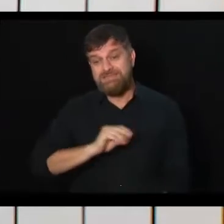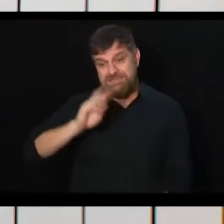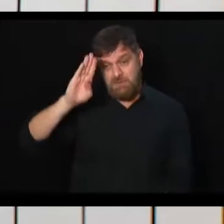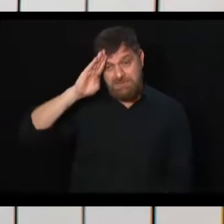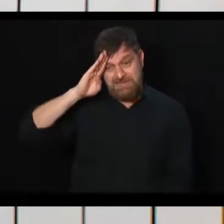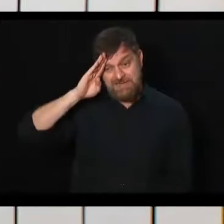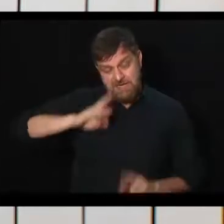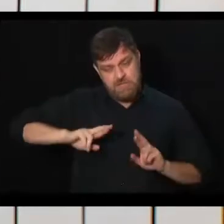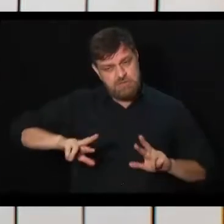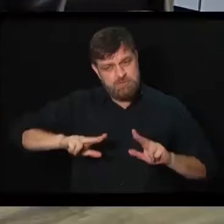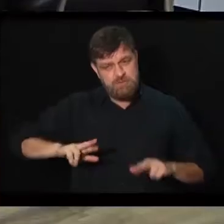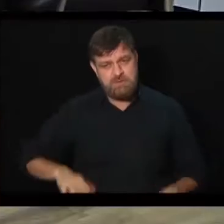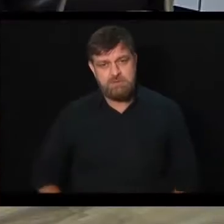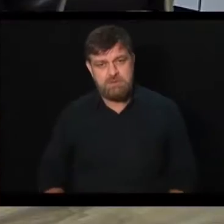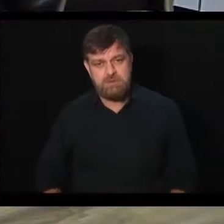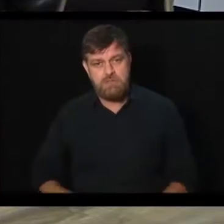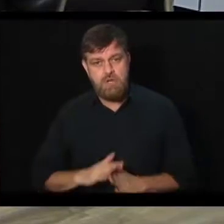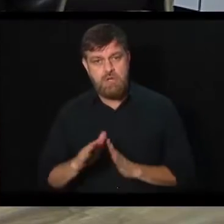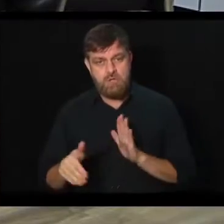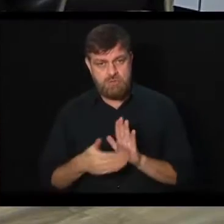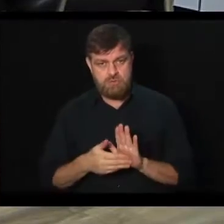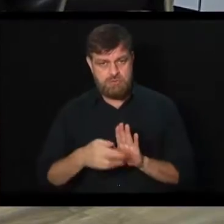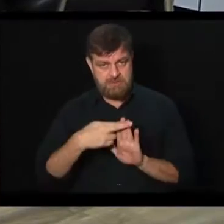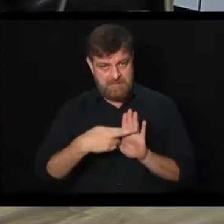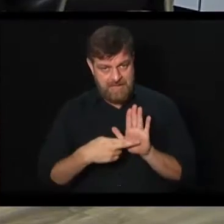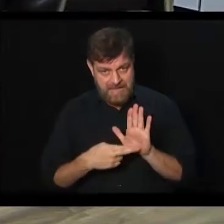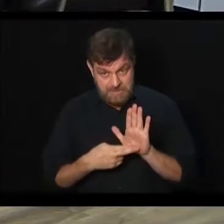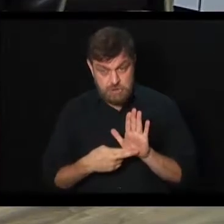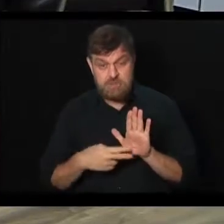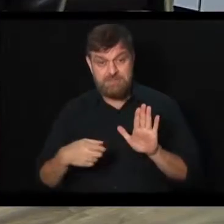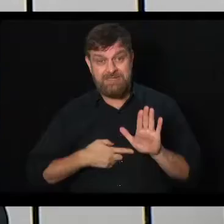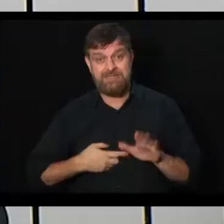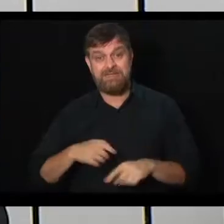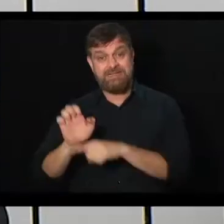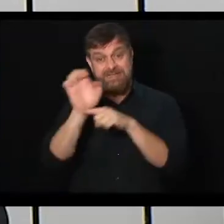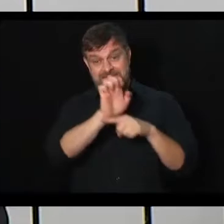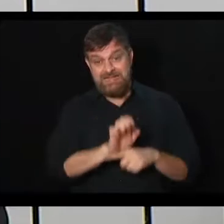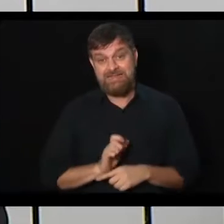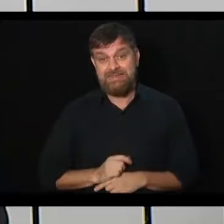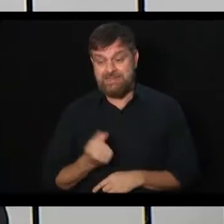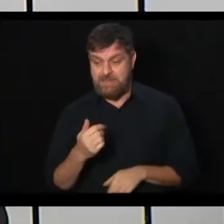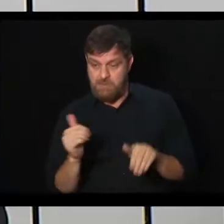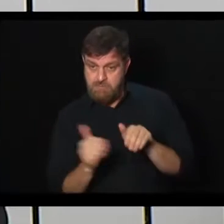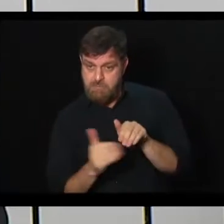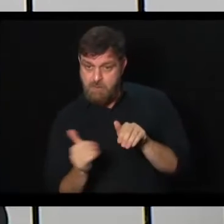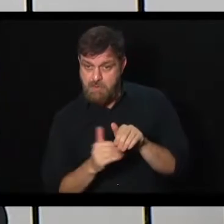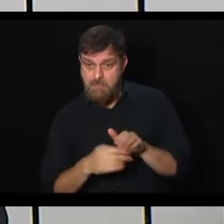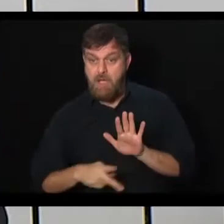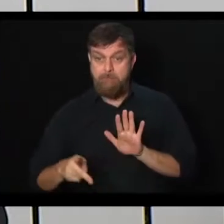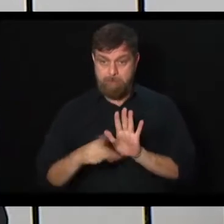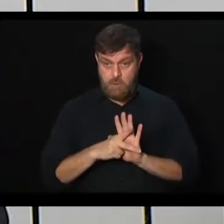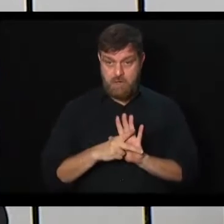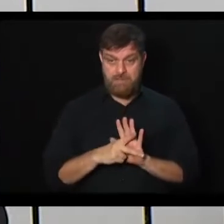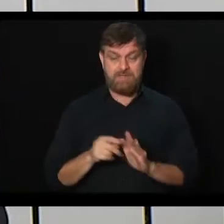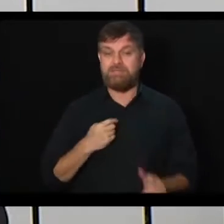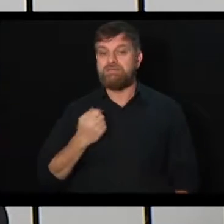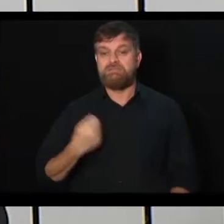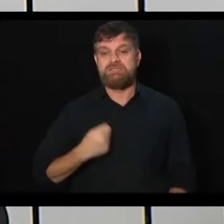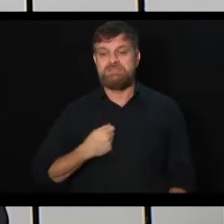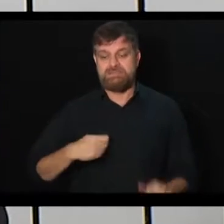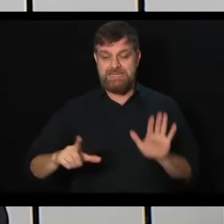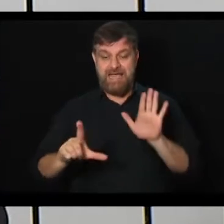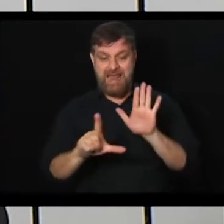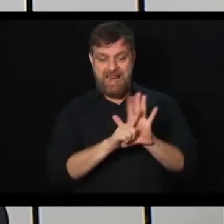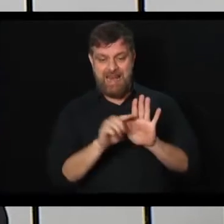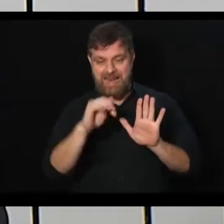diferente ou não? Todo regime, seja estadual ou municipal, que tenha uma previdência própria, eles podem deliberar de maneira individual. Eles não precisam seguir a lei